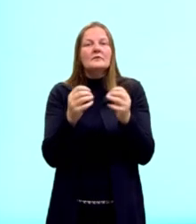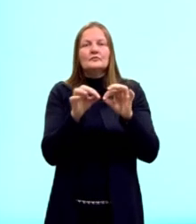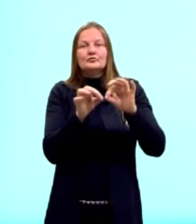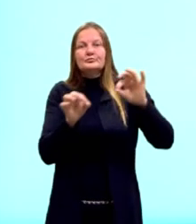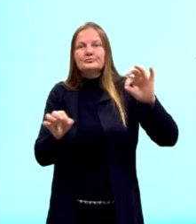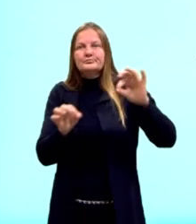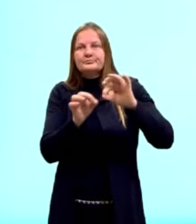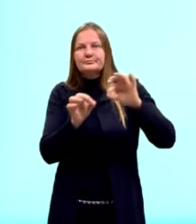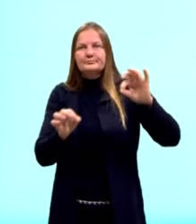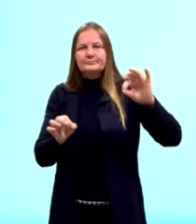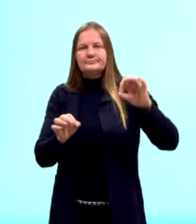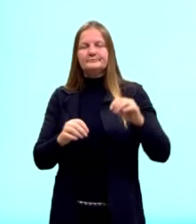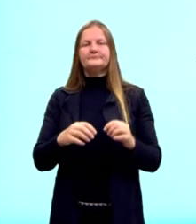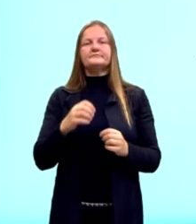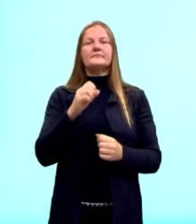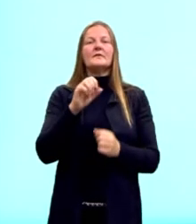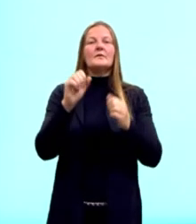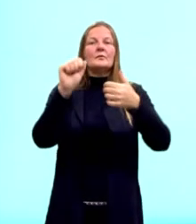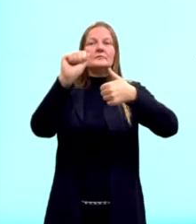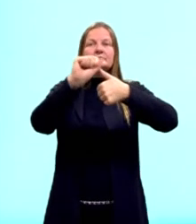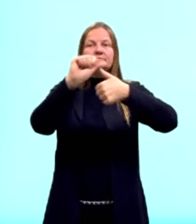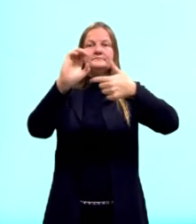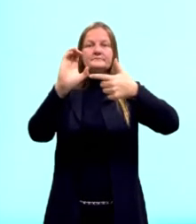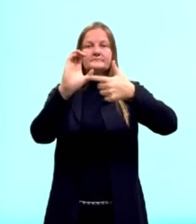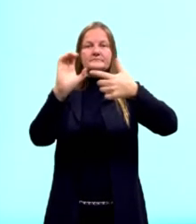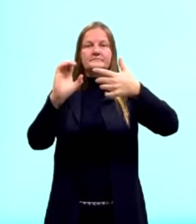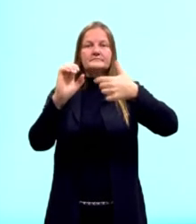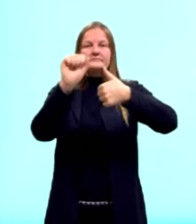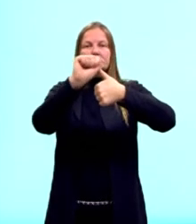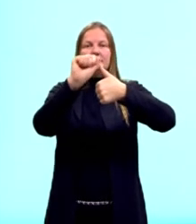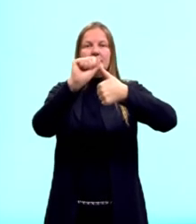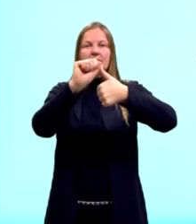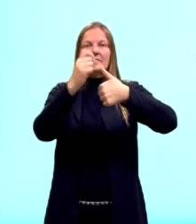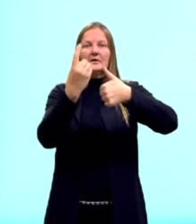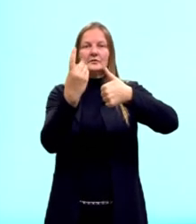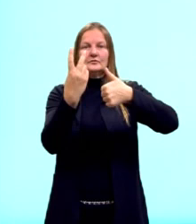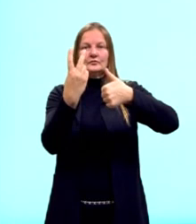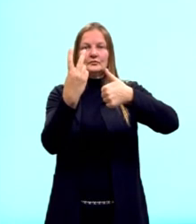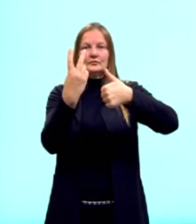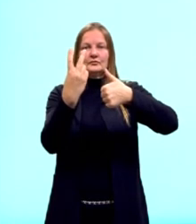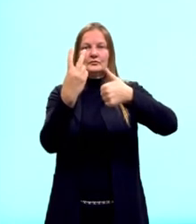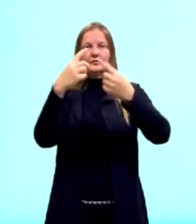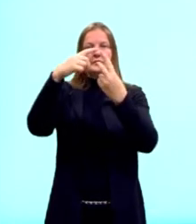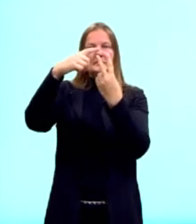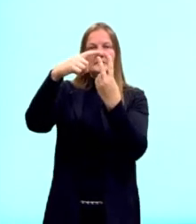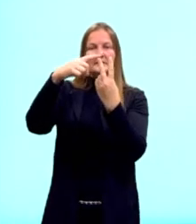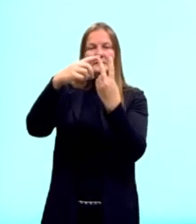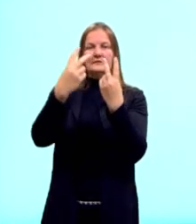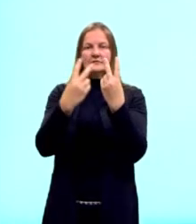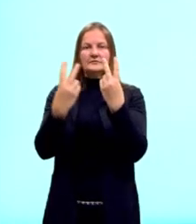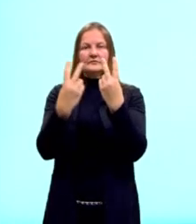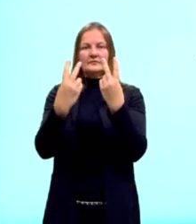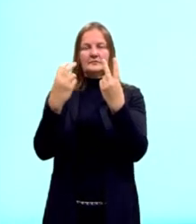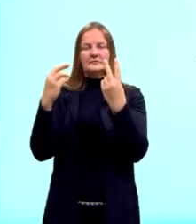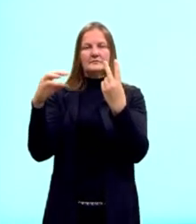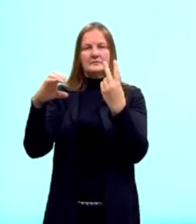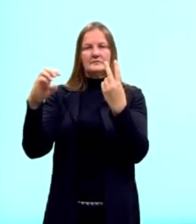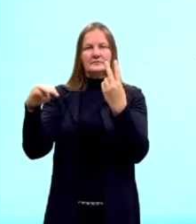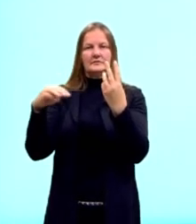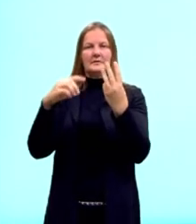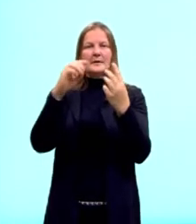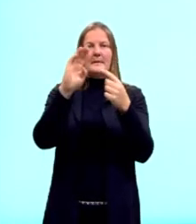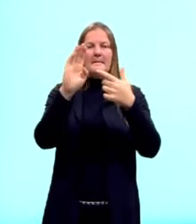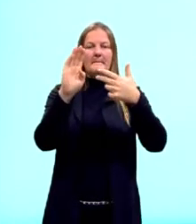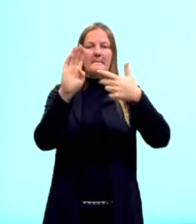As nossas alternativas, então, letra A, 2 raiz de 22 centímetros, letra B,